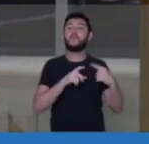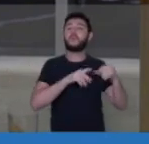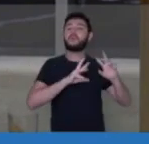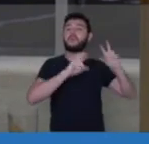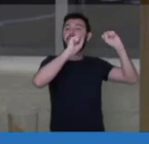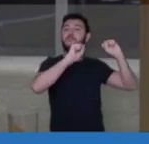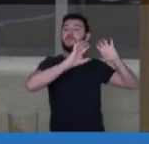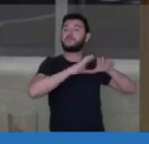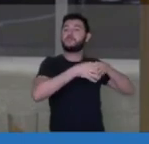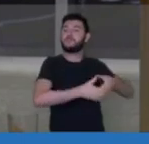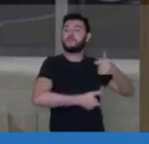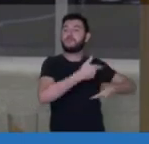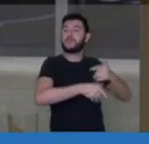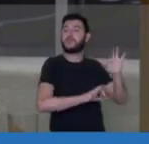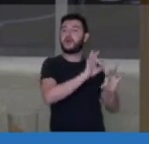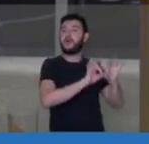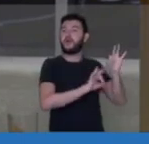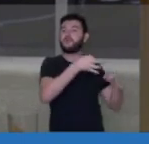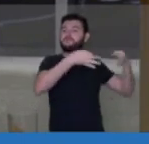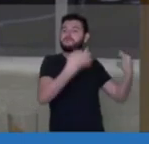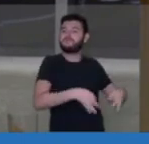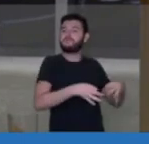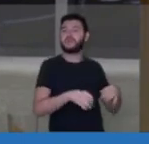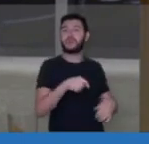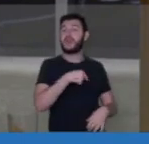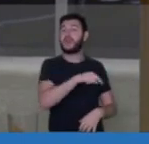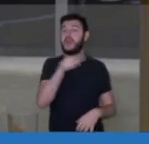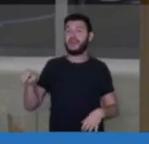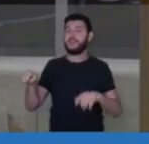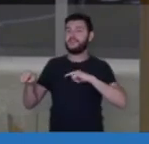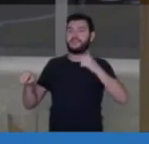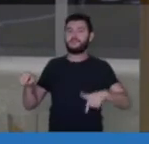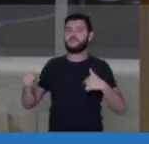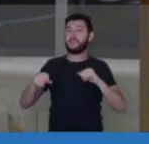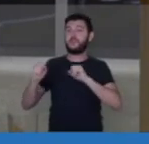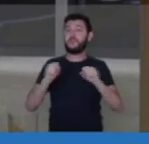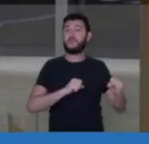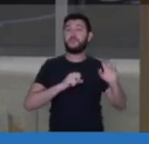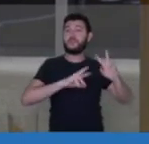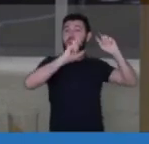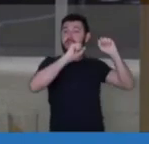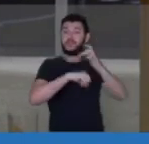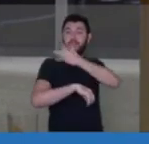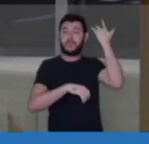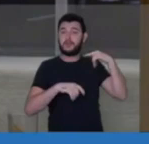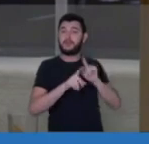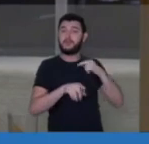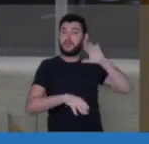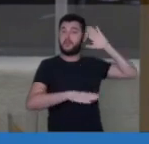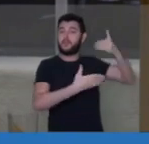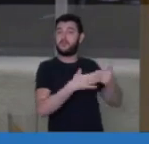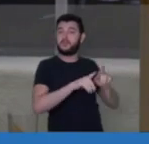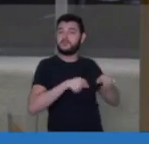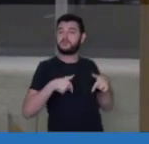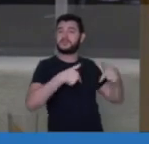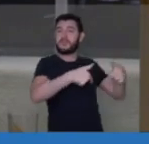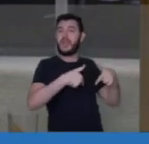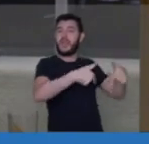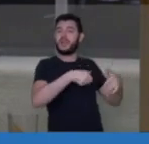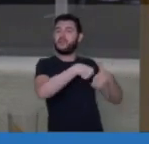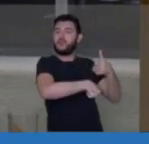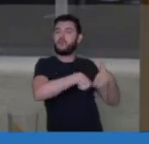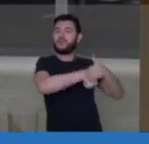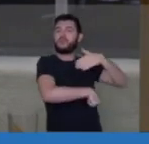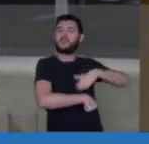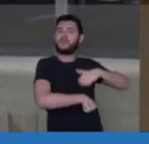classe trabalhadora organizada. O poder e a força daqueles que apostam na luta, no cenário mais difícil